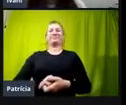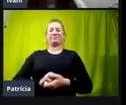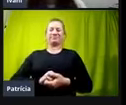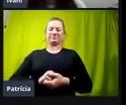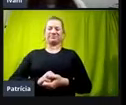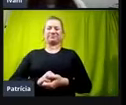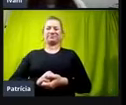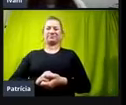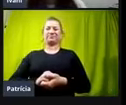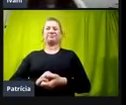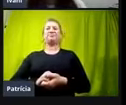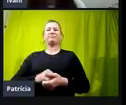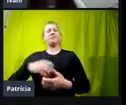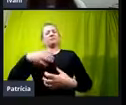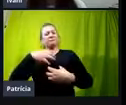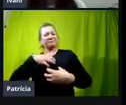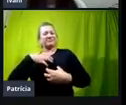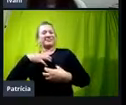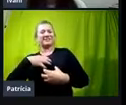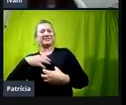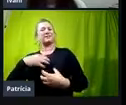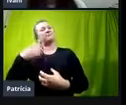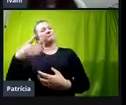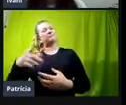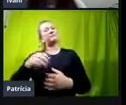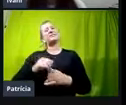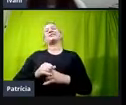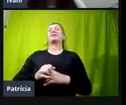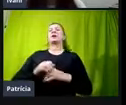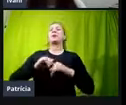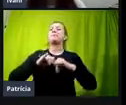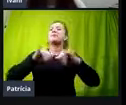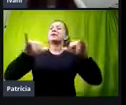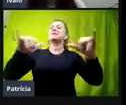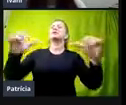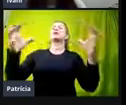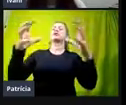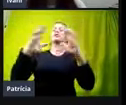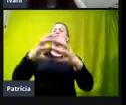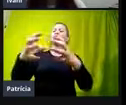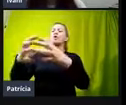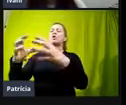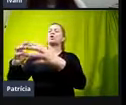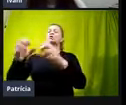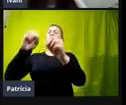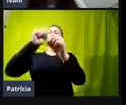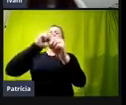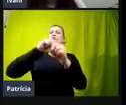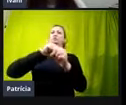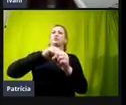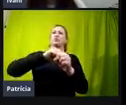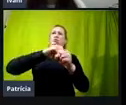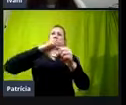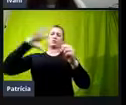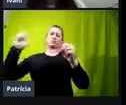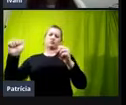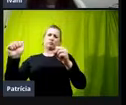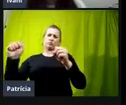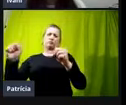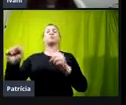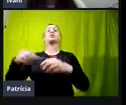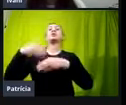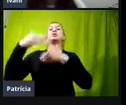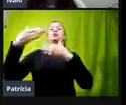tem que se levar, é a mensagem, eu acho que, do nosso grupo, né, do GTA, daquilo que a gente vem fazendo,